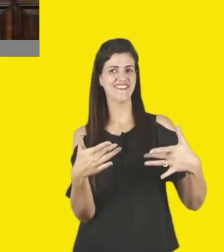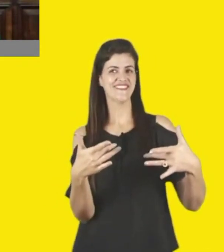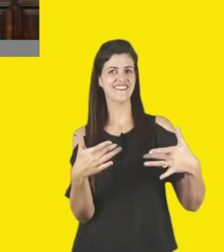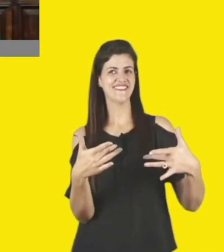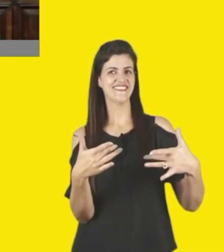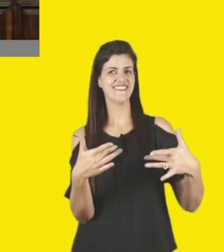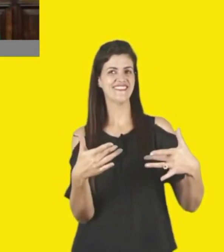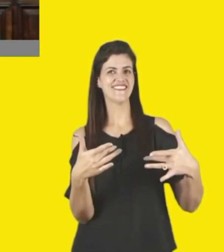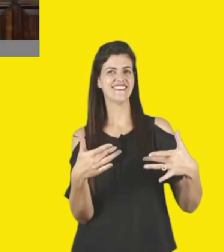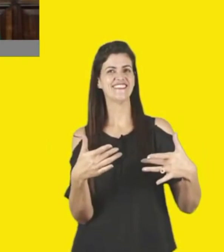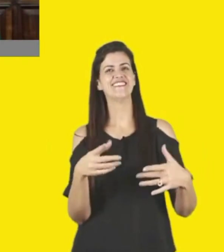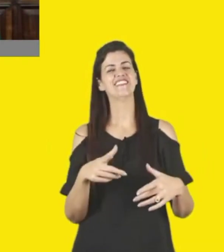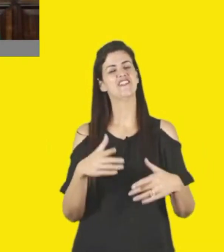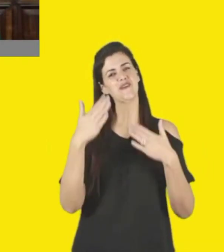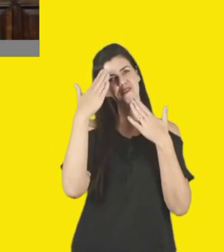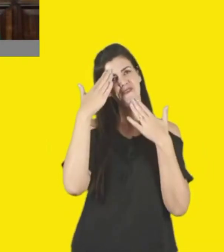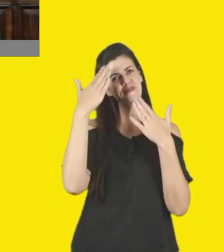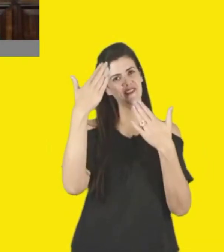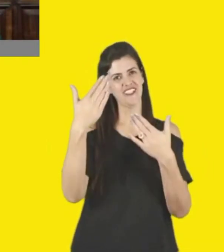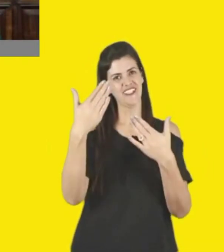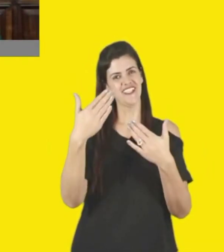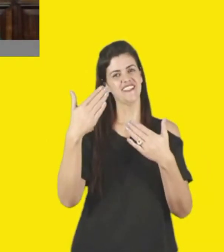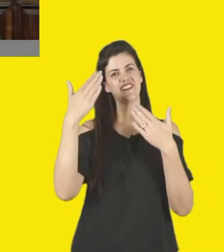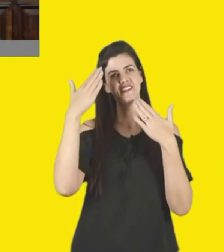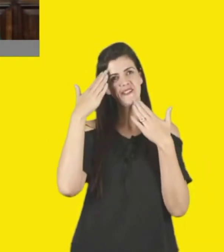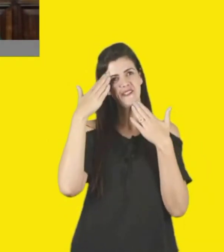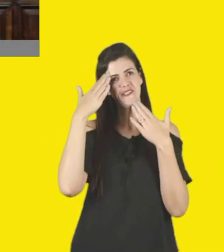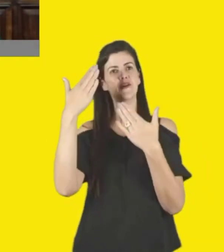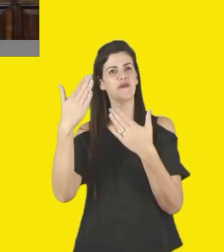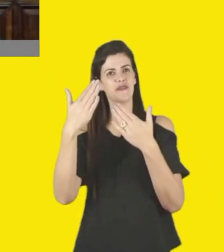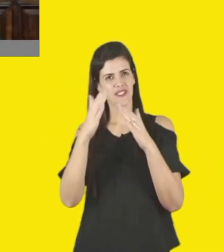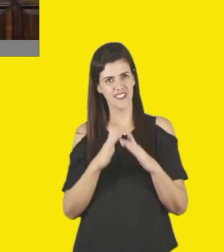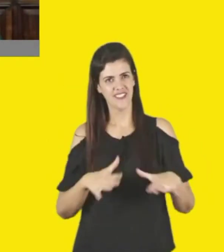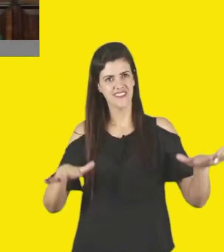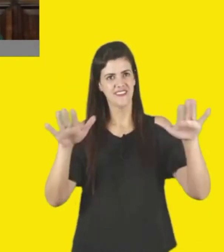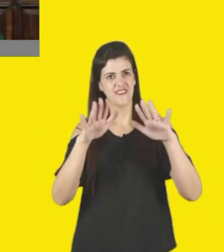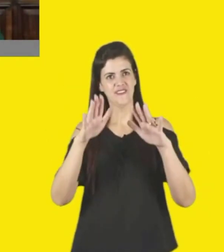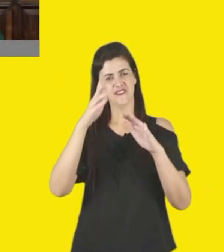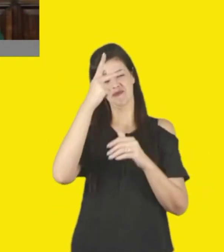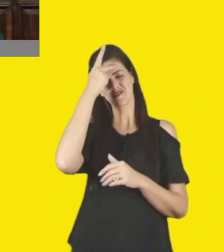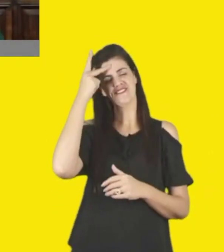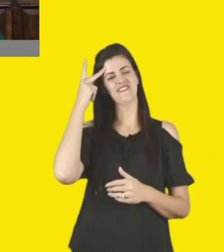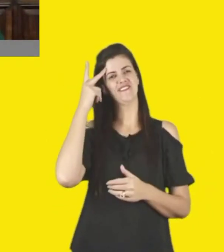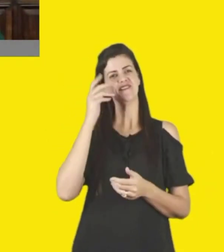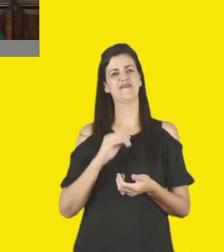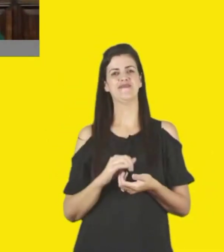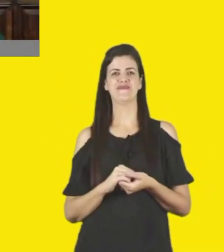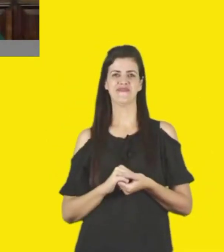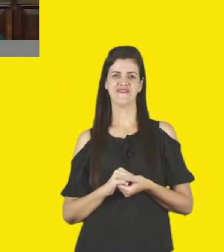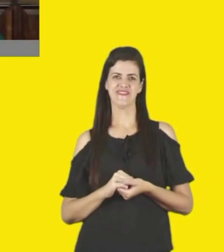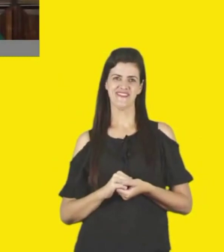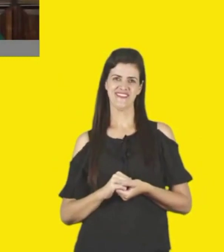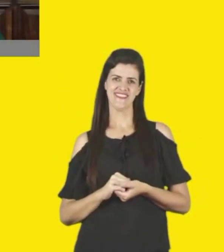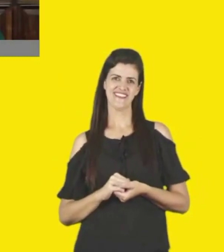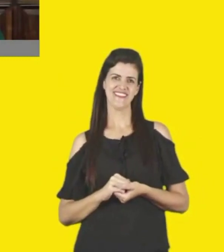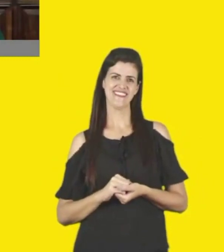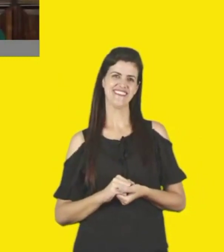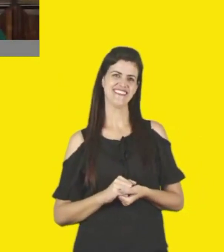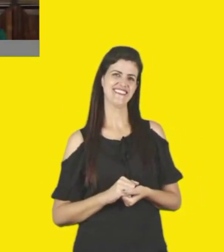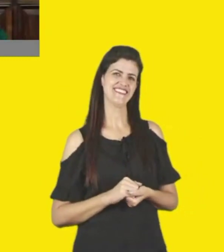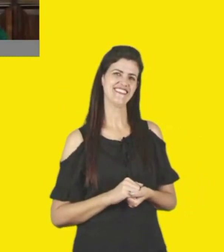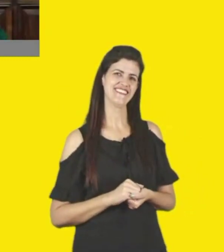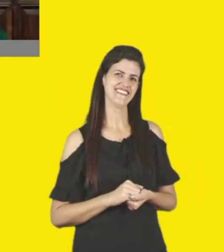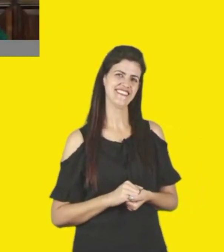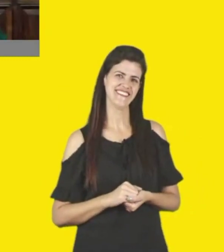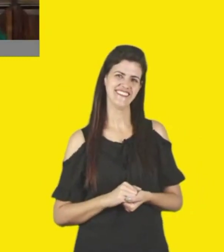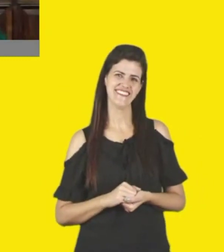com a instituição. Muito obrigada, Marília, muito obrigada a todas as pessoas. Obrigada. Obrigado, Rosana. Marília, por favor,